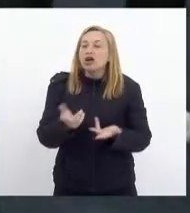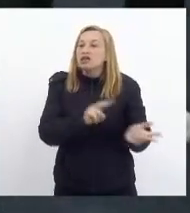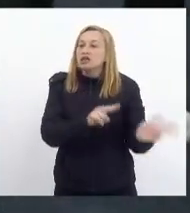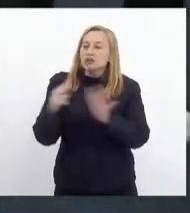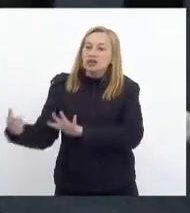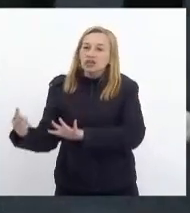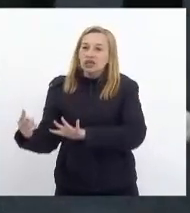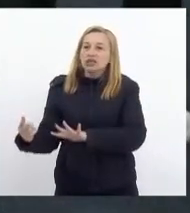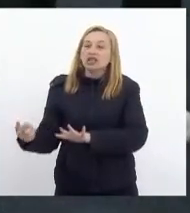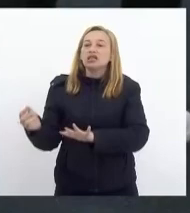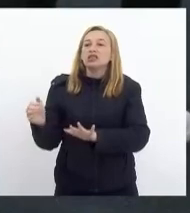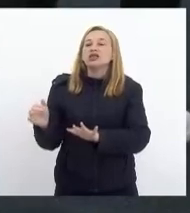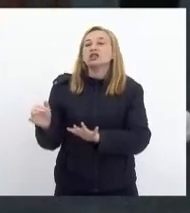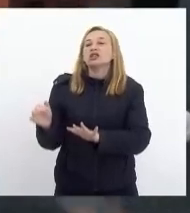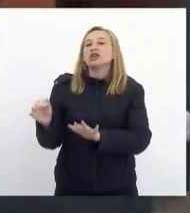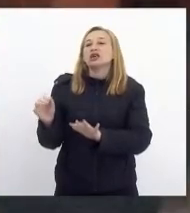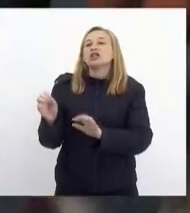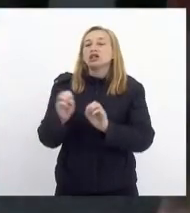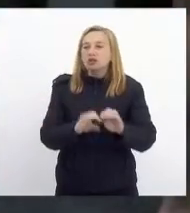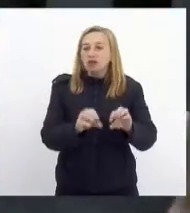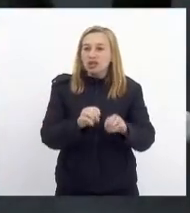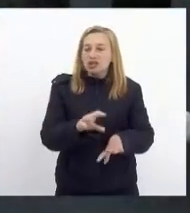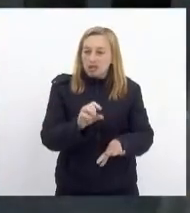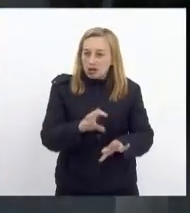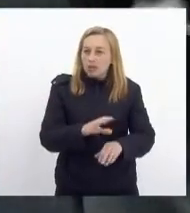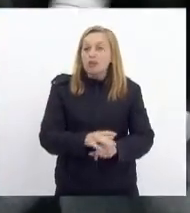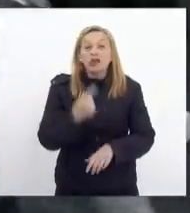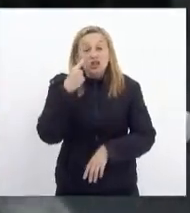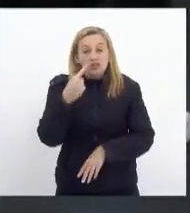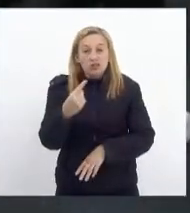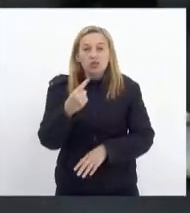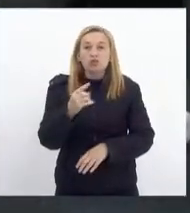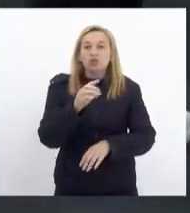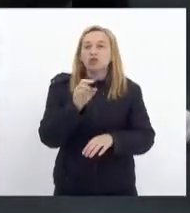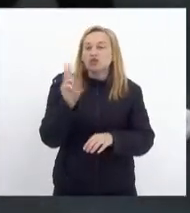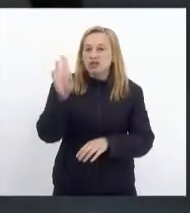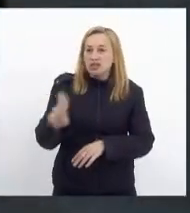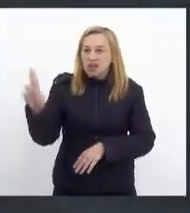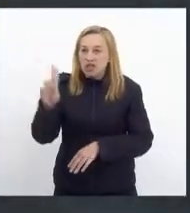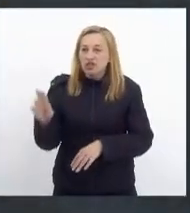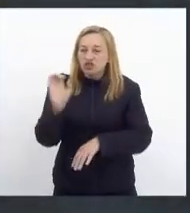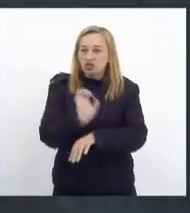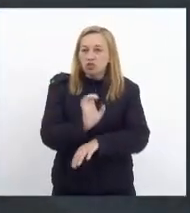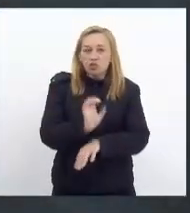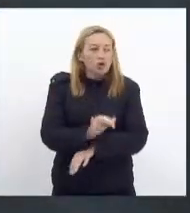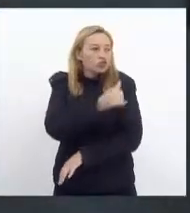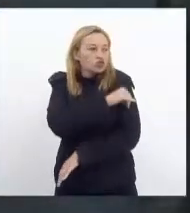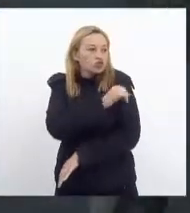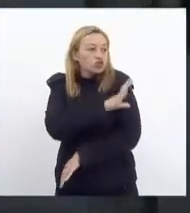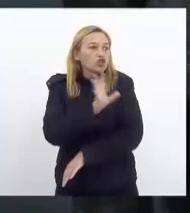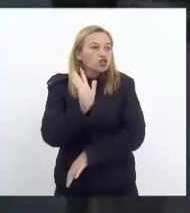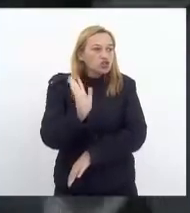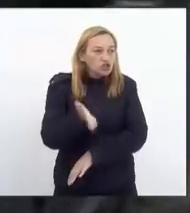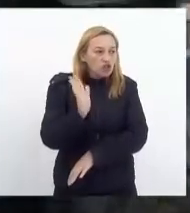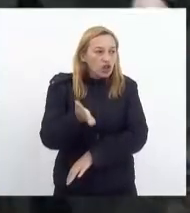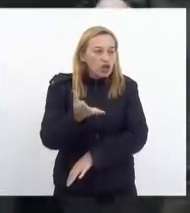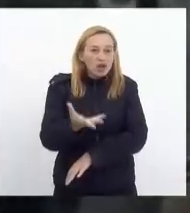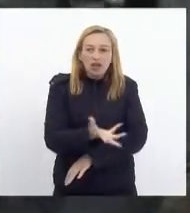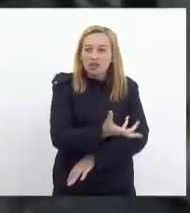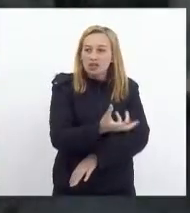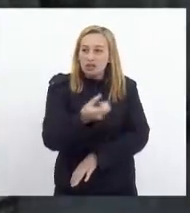segundo auxílio tecnológico. A gente viu que a Universidade Estadual do Rio de Janeiro já concedeu um auxílio tecnológico